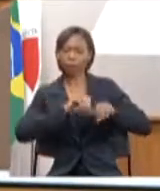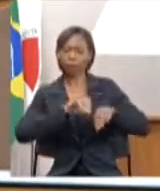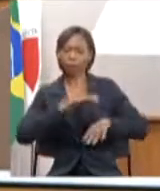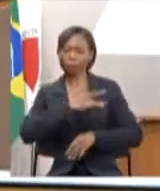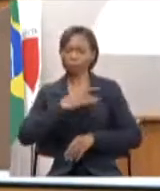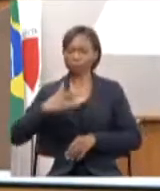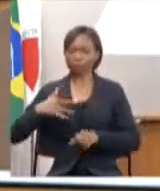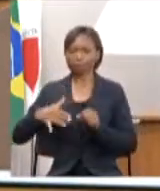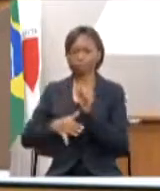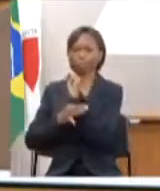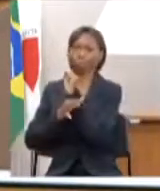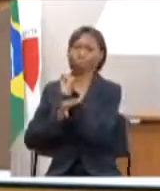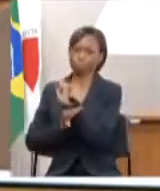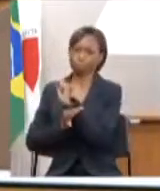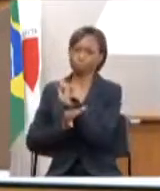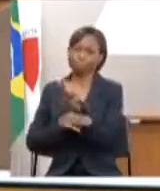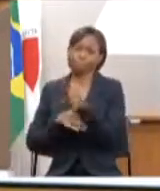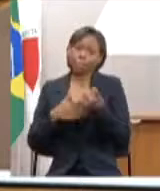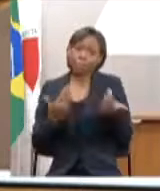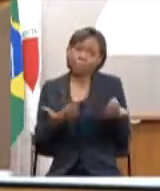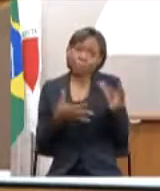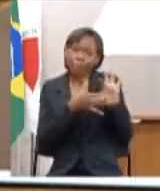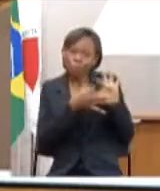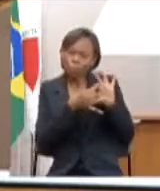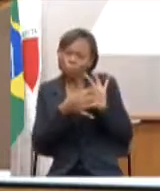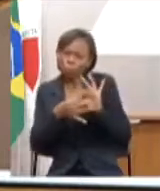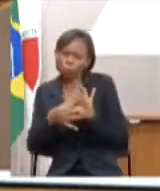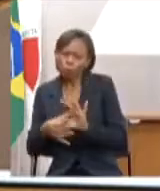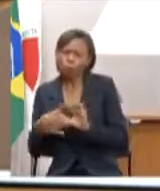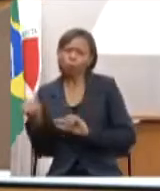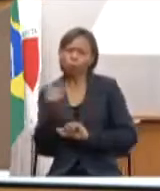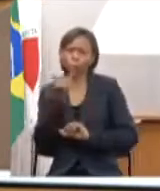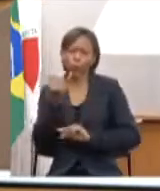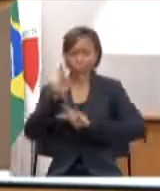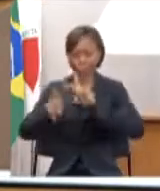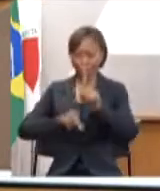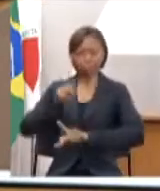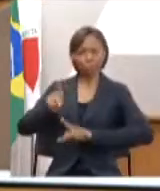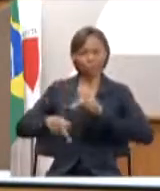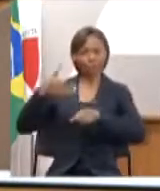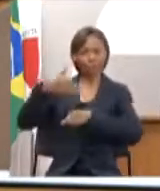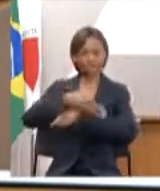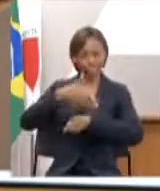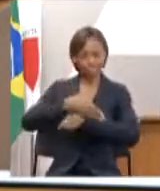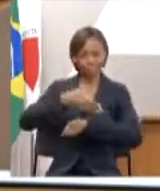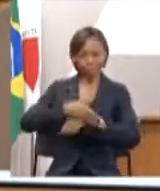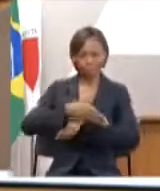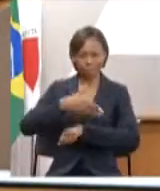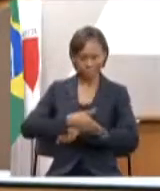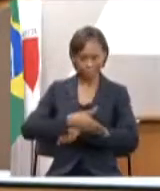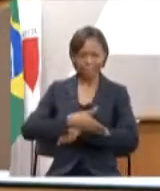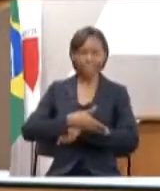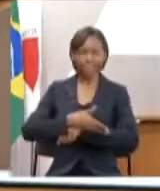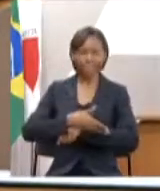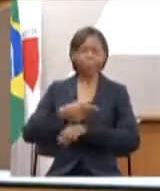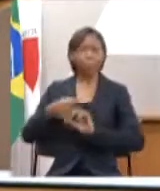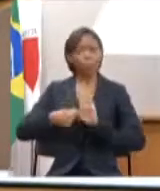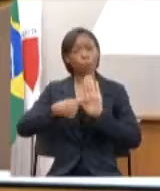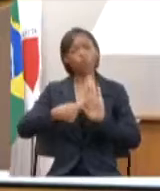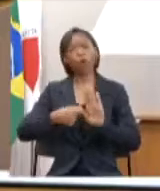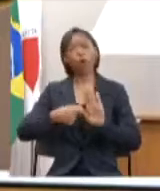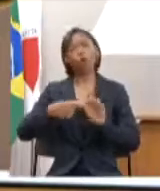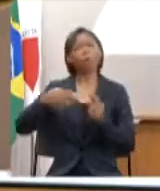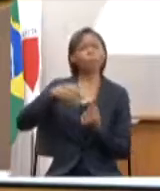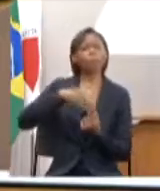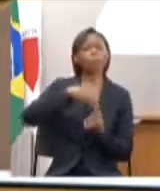E, nesse contexto, da importância da participação dos cidadãos não só em determinar as prioridades de aplicação